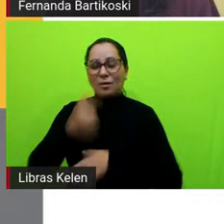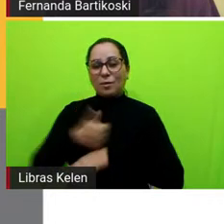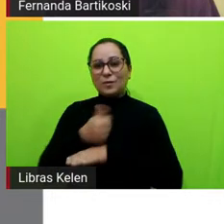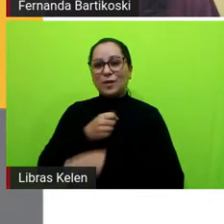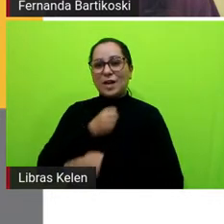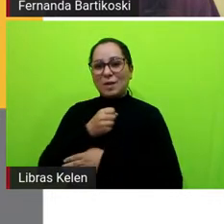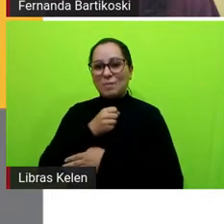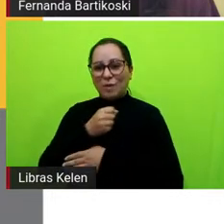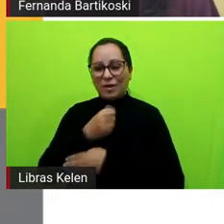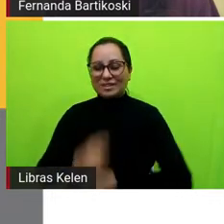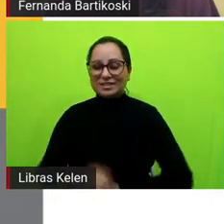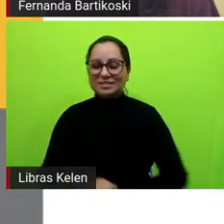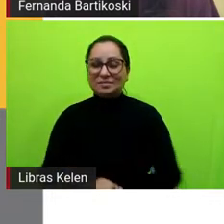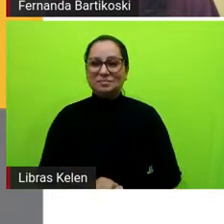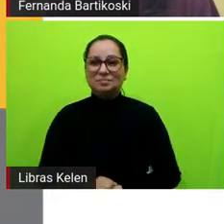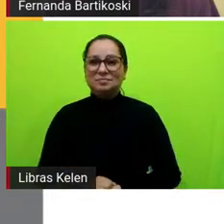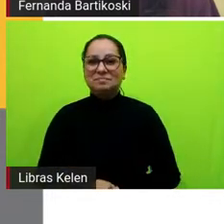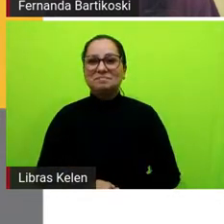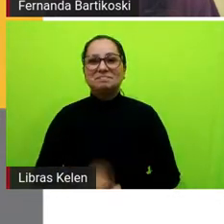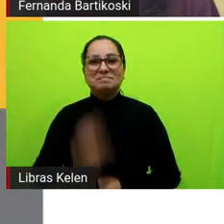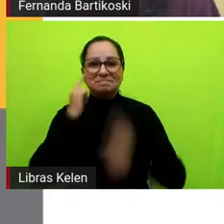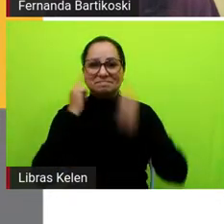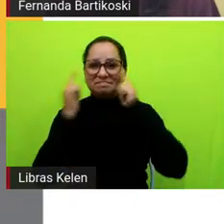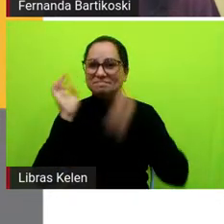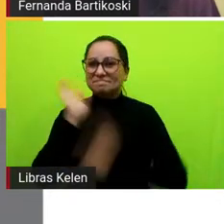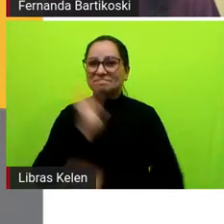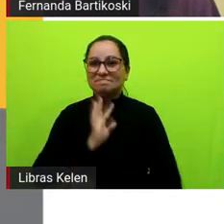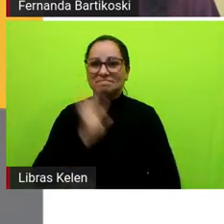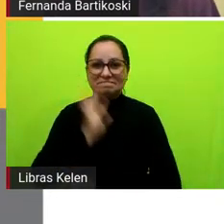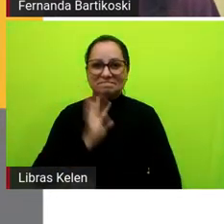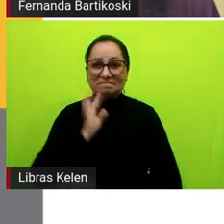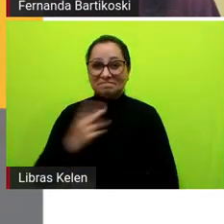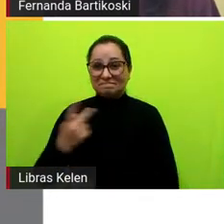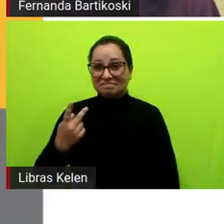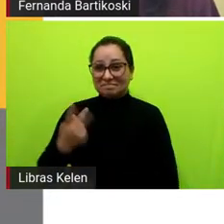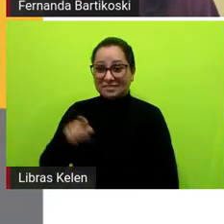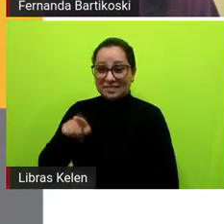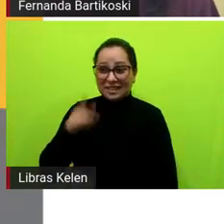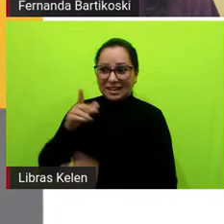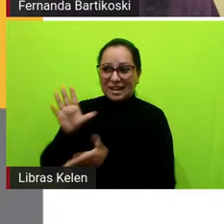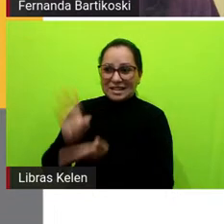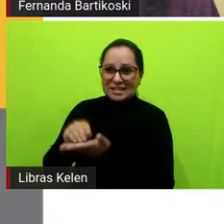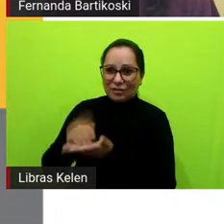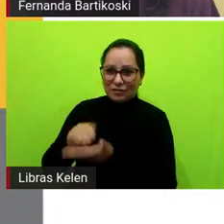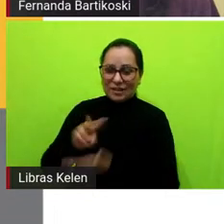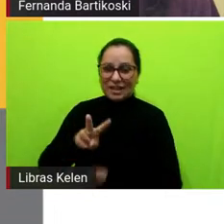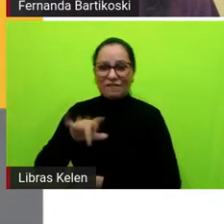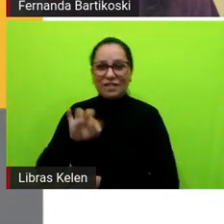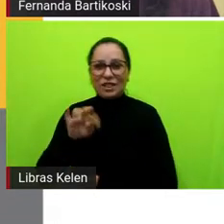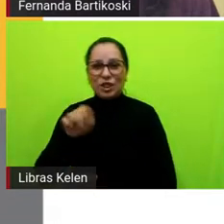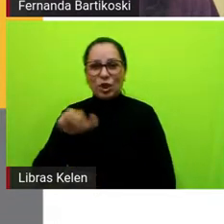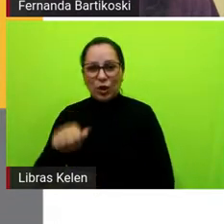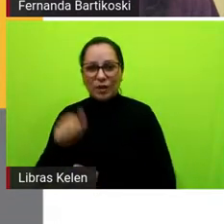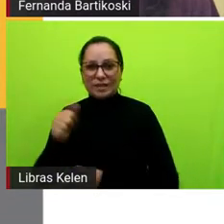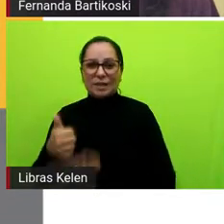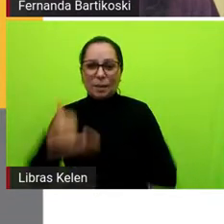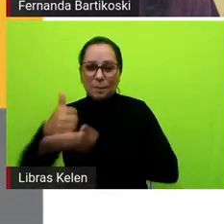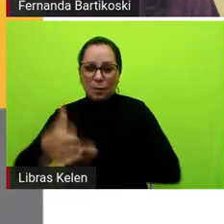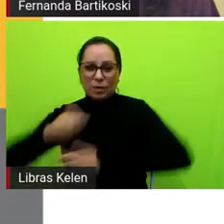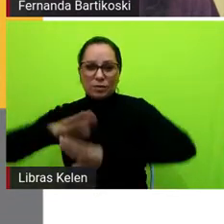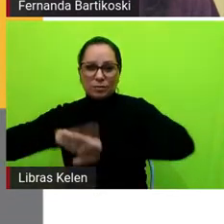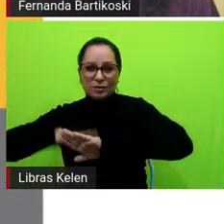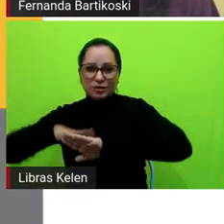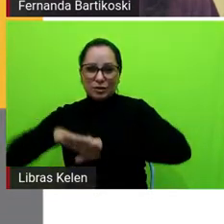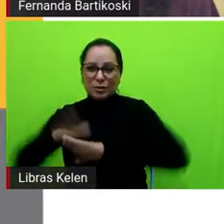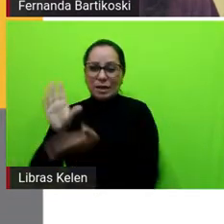dia. Nossa, muita ideia legal aqui, Vitória vai salvando tudo, Vitória está aqui nos bastidores, gente, salvando para a gente